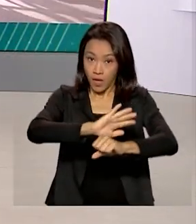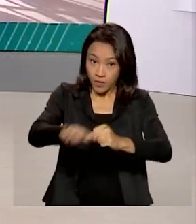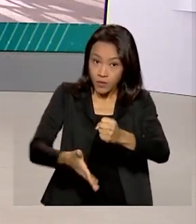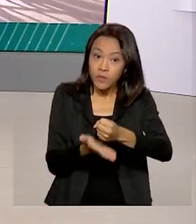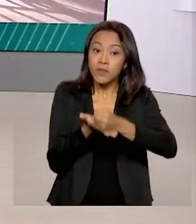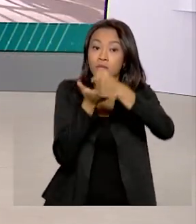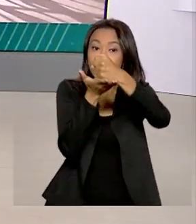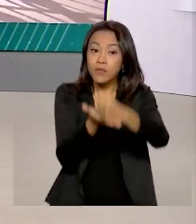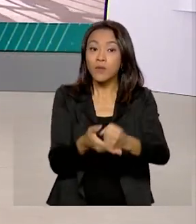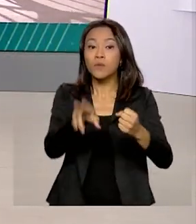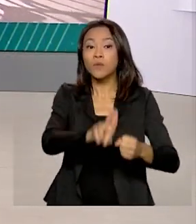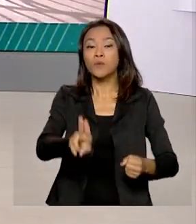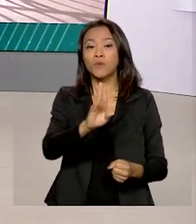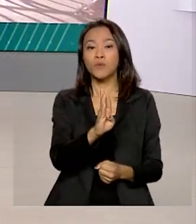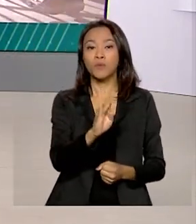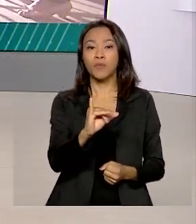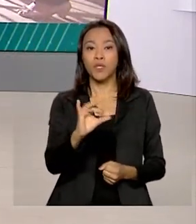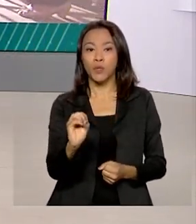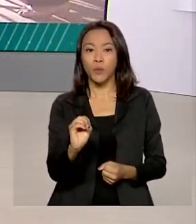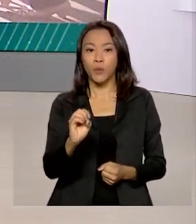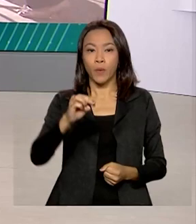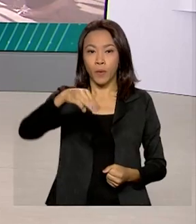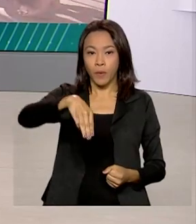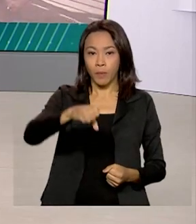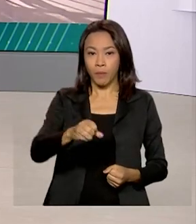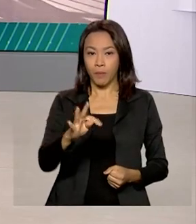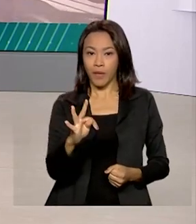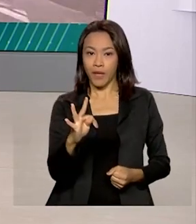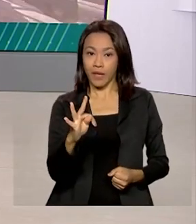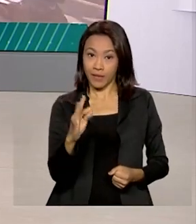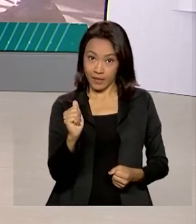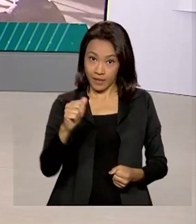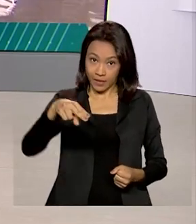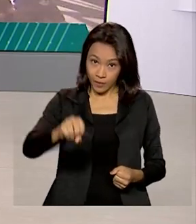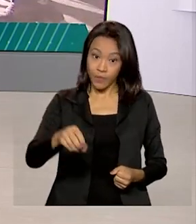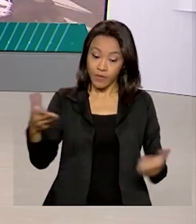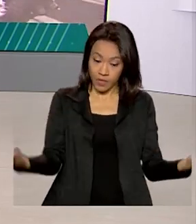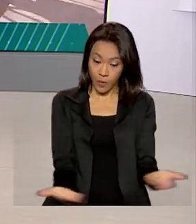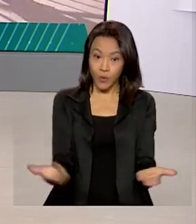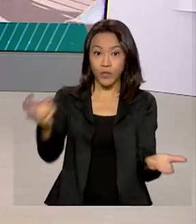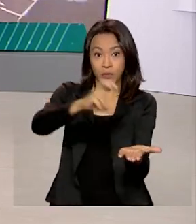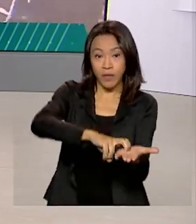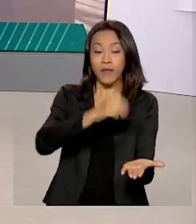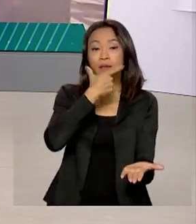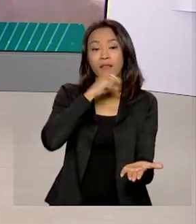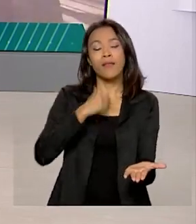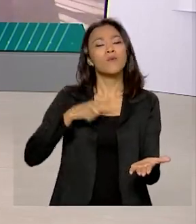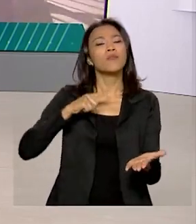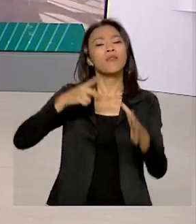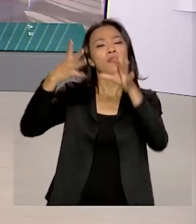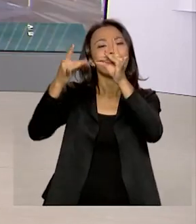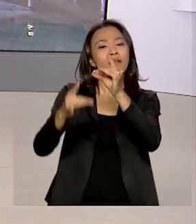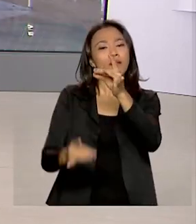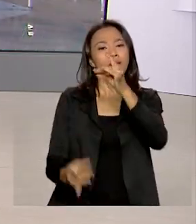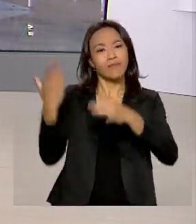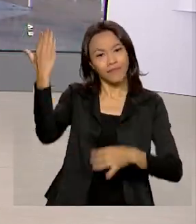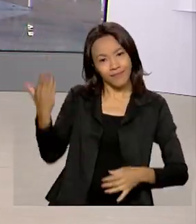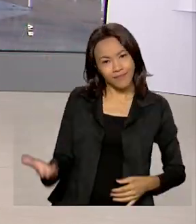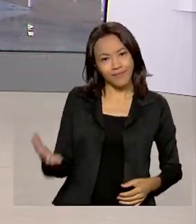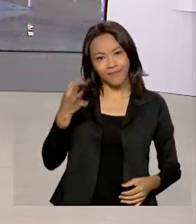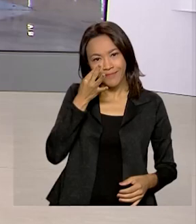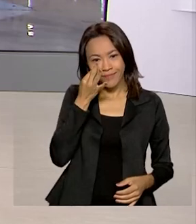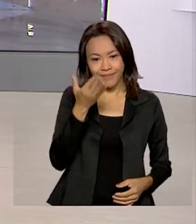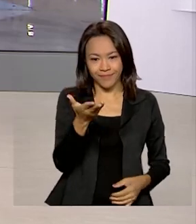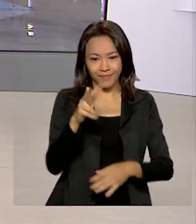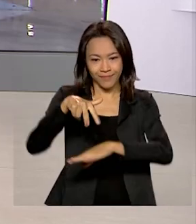biometano, um subproduto do biogás. O evento será agora de manhã e quem tem ao vivo os detalhes pra gente é o repórter Glauco de